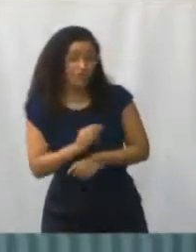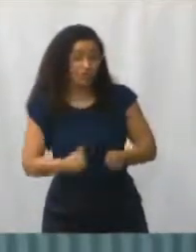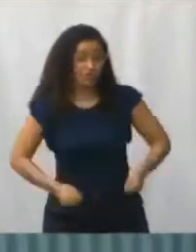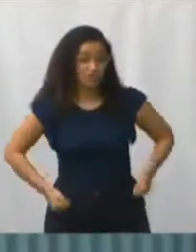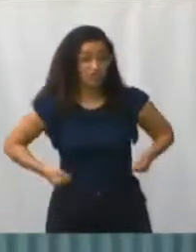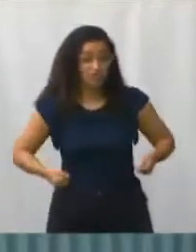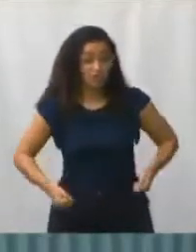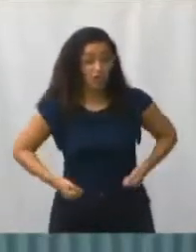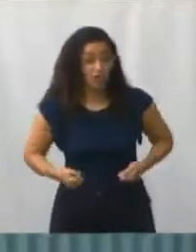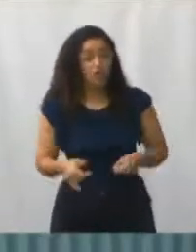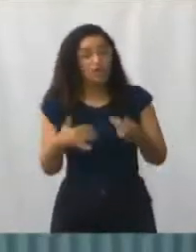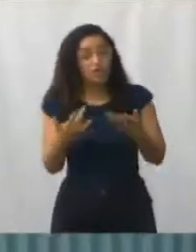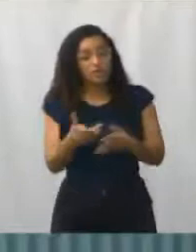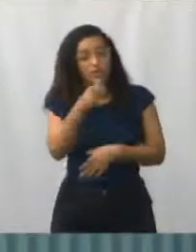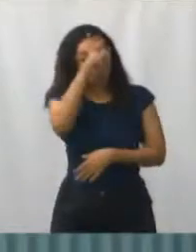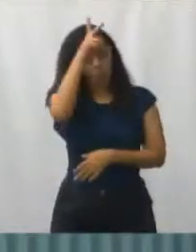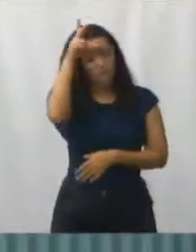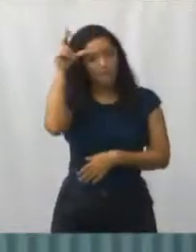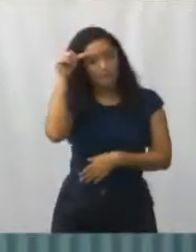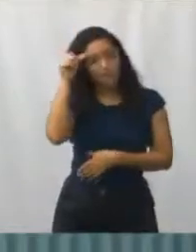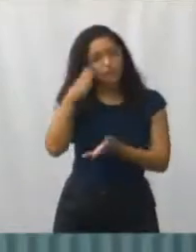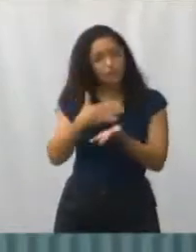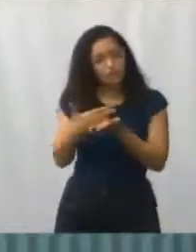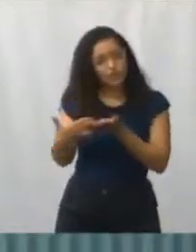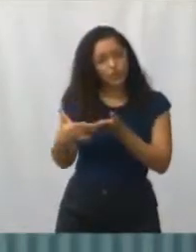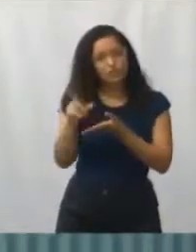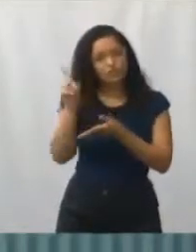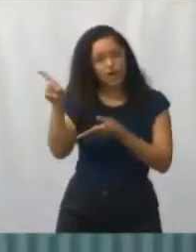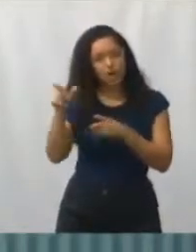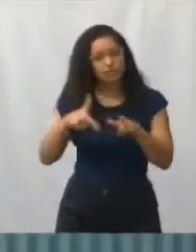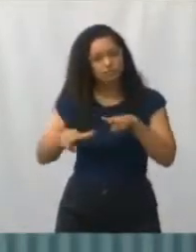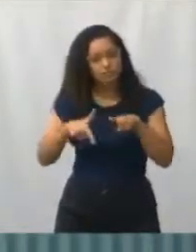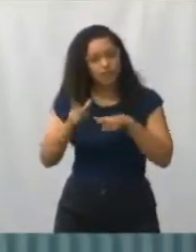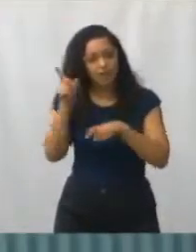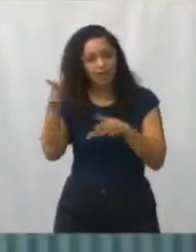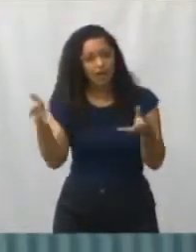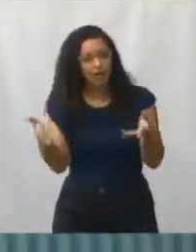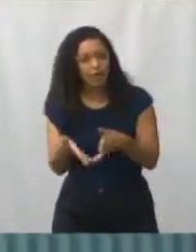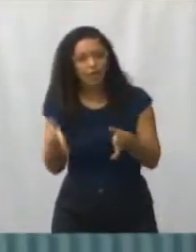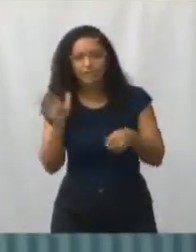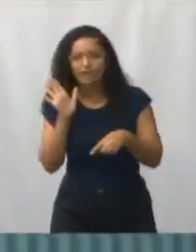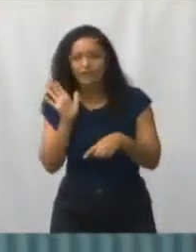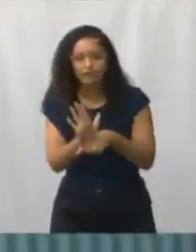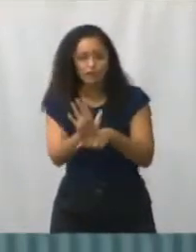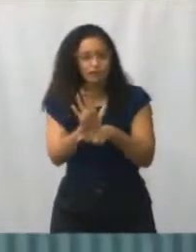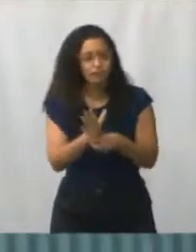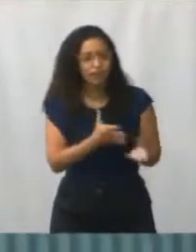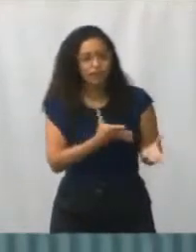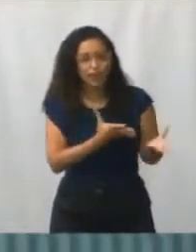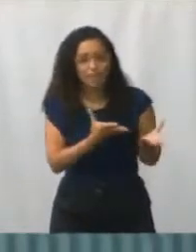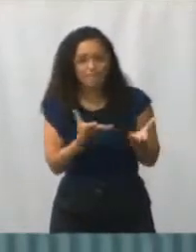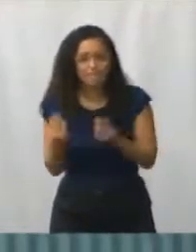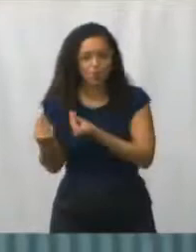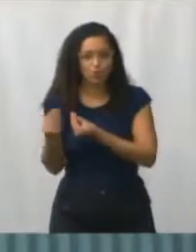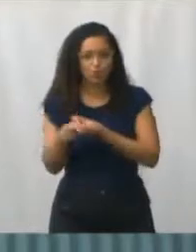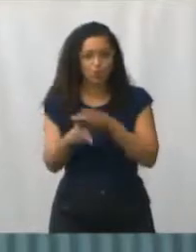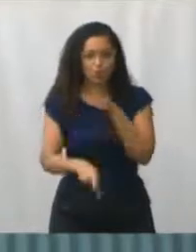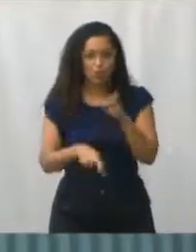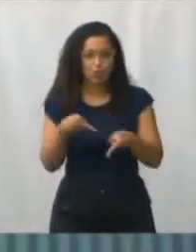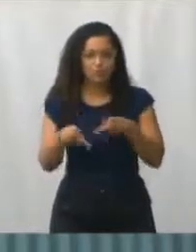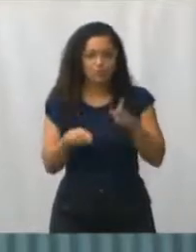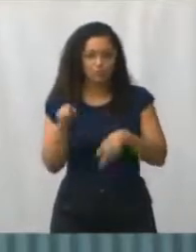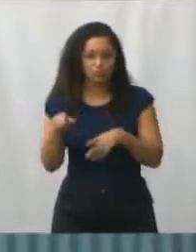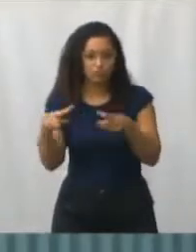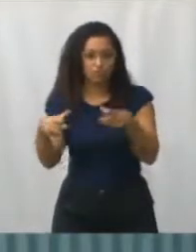muito para fazer uma maior felicidade daquele povo. Eu sempre falei que,